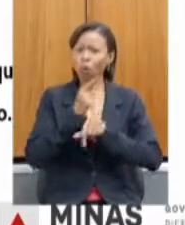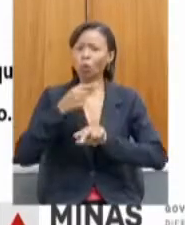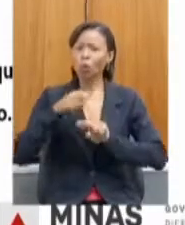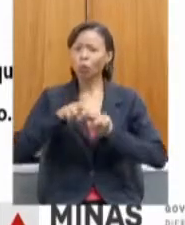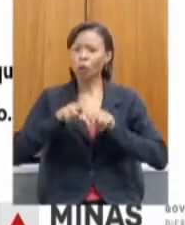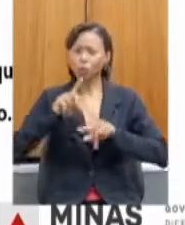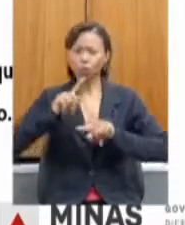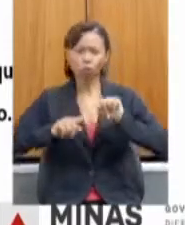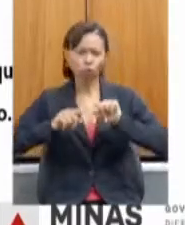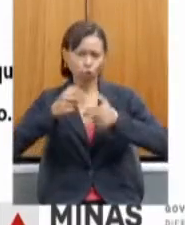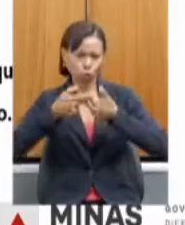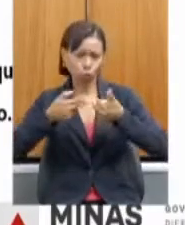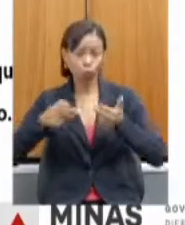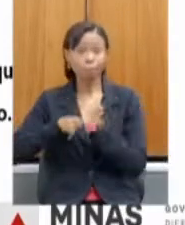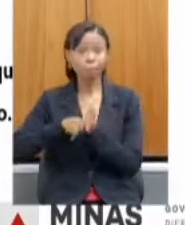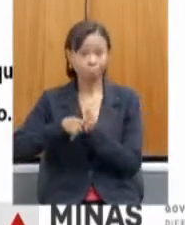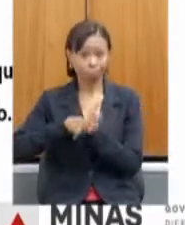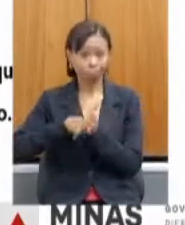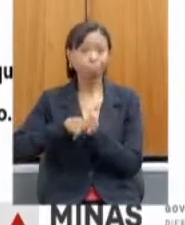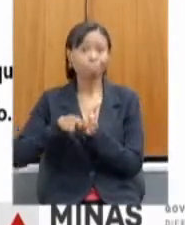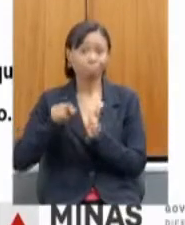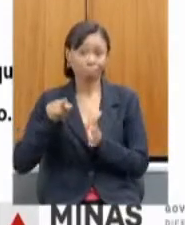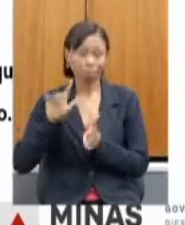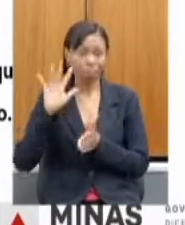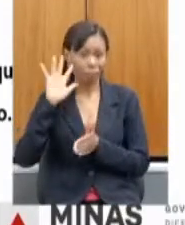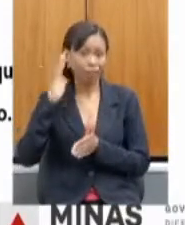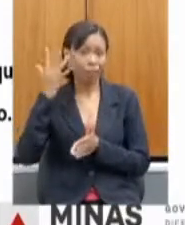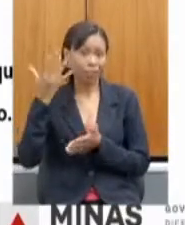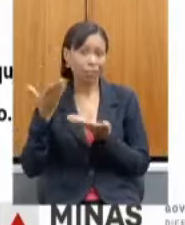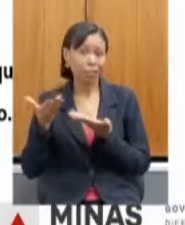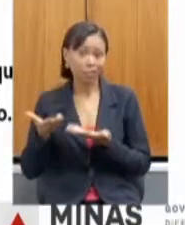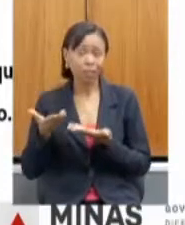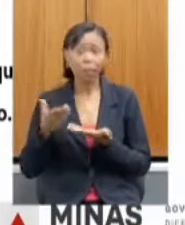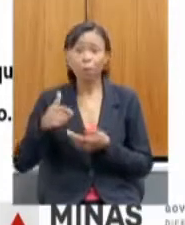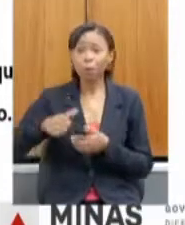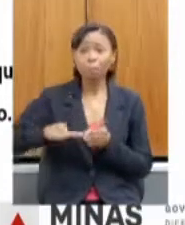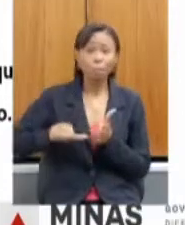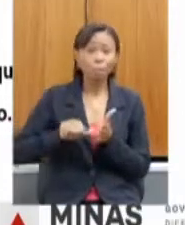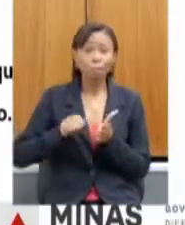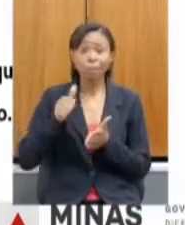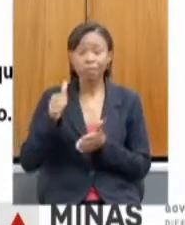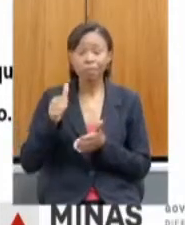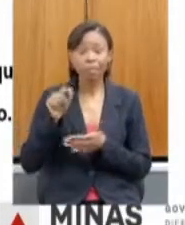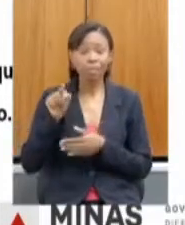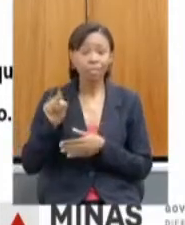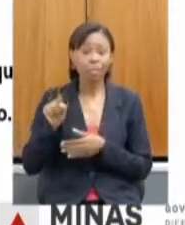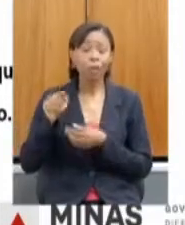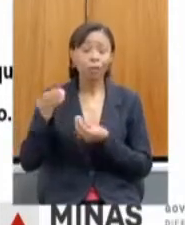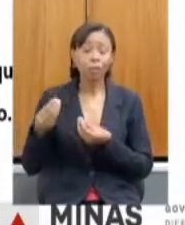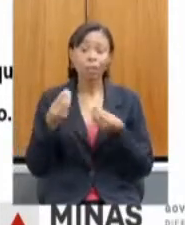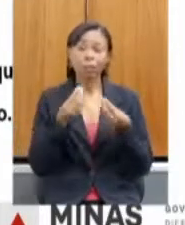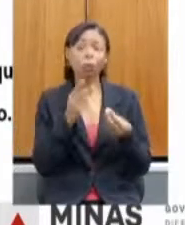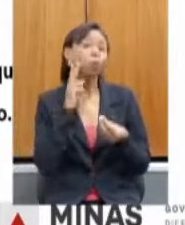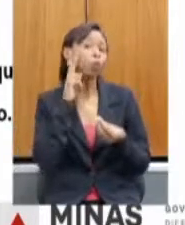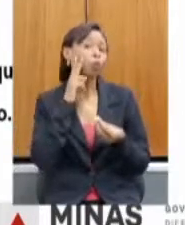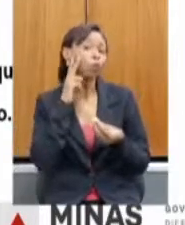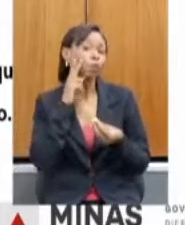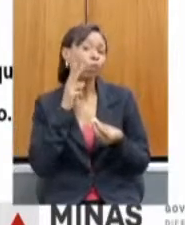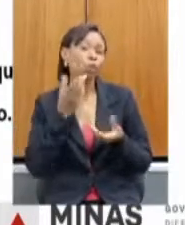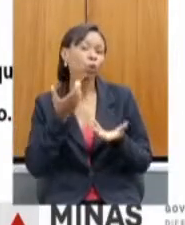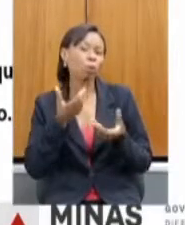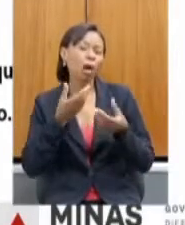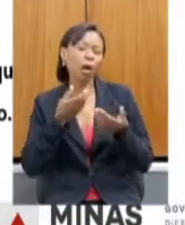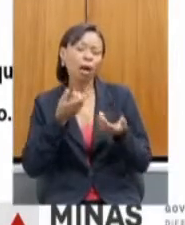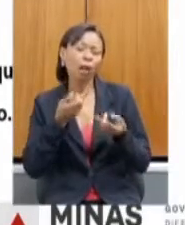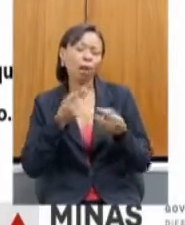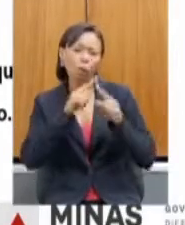pesquisa. Pela primeira vez, a Epamig enviou um vinho para um concurso e ele ganhou a medalha de ouro, que foi o vinho Xirra, que ganhou